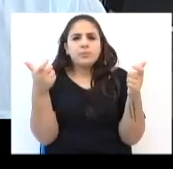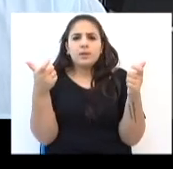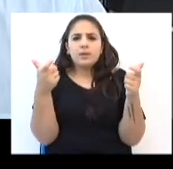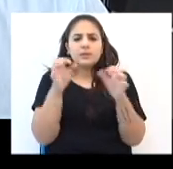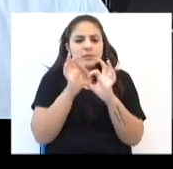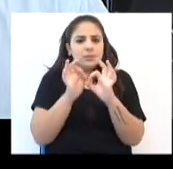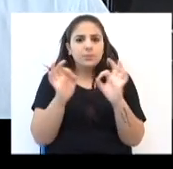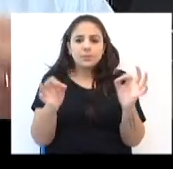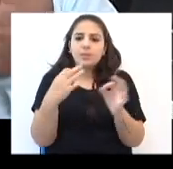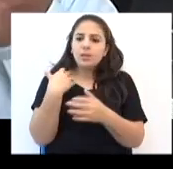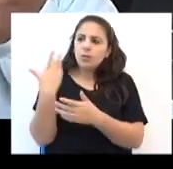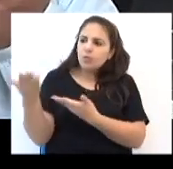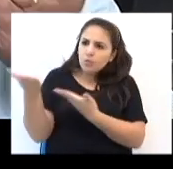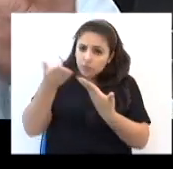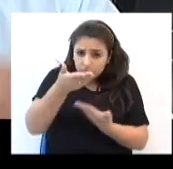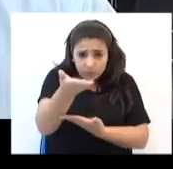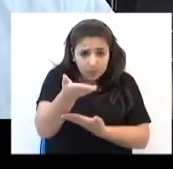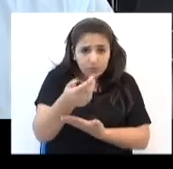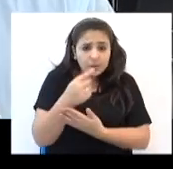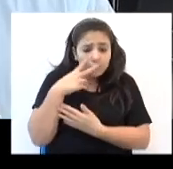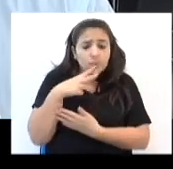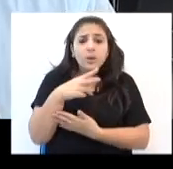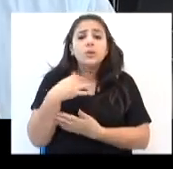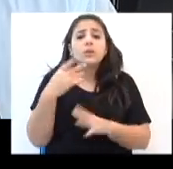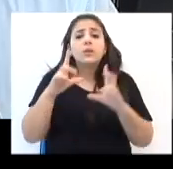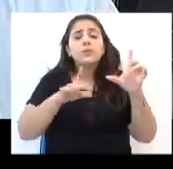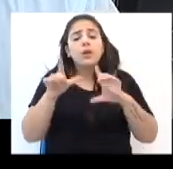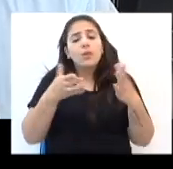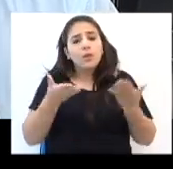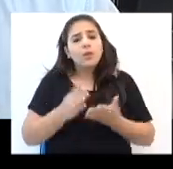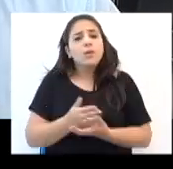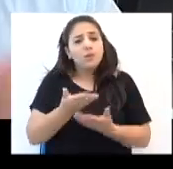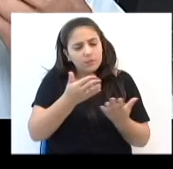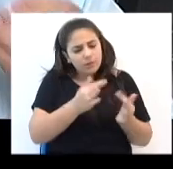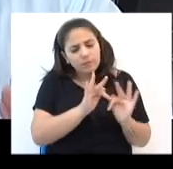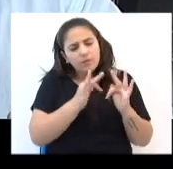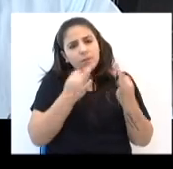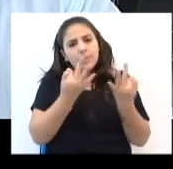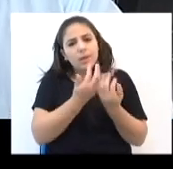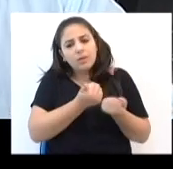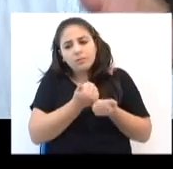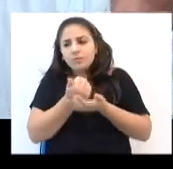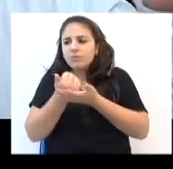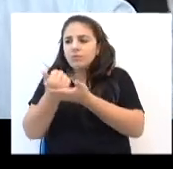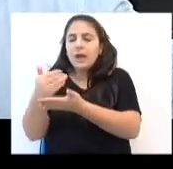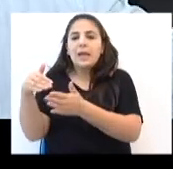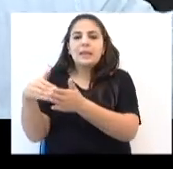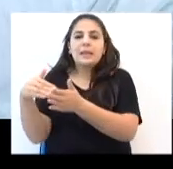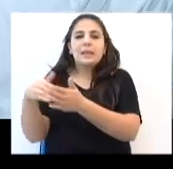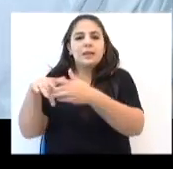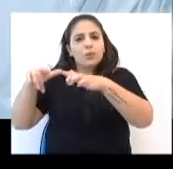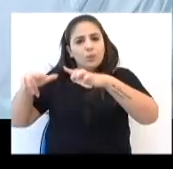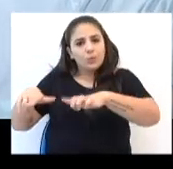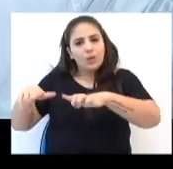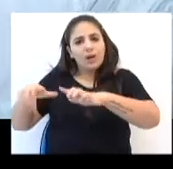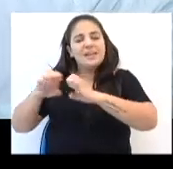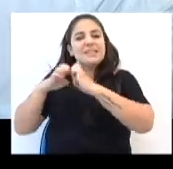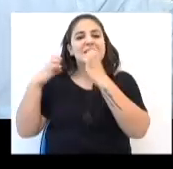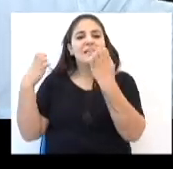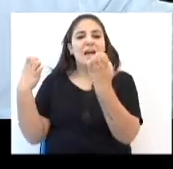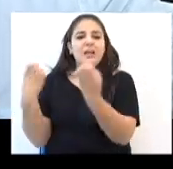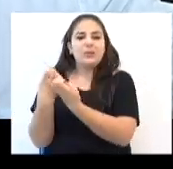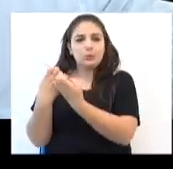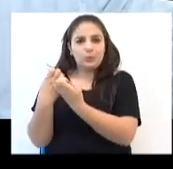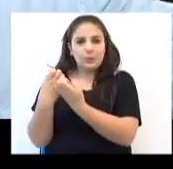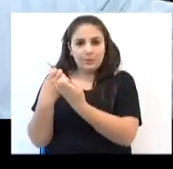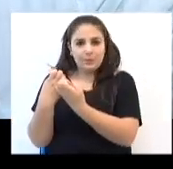Simplesmente eu convido você que está nos assistindo, que peguem a sua família e vão até esse